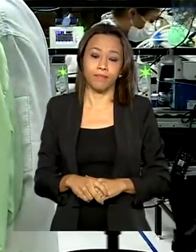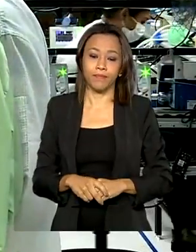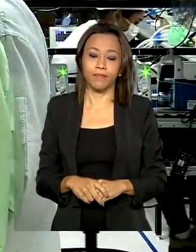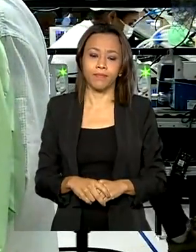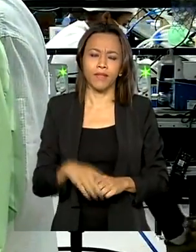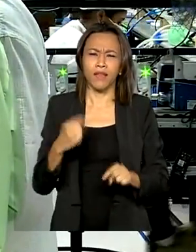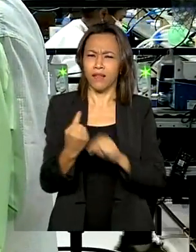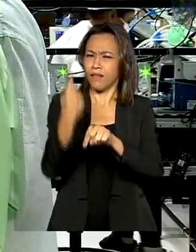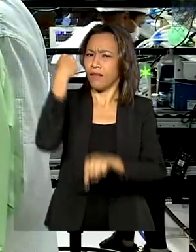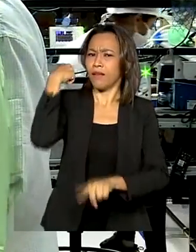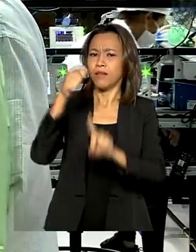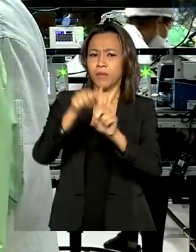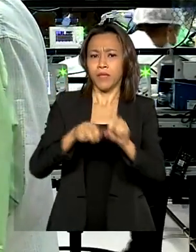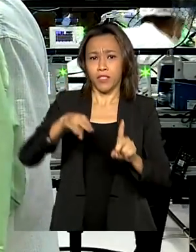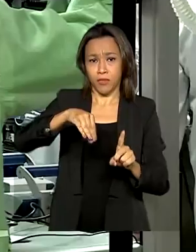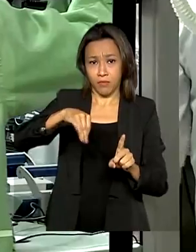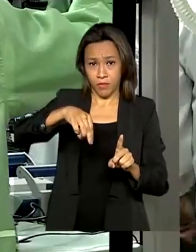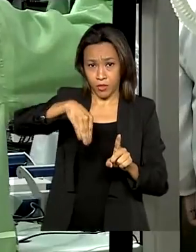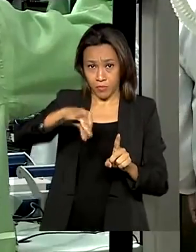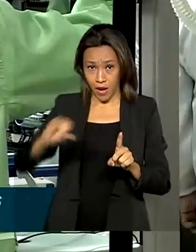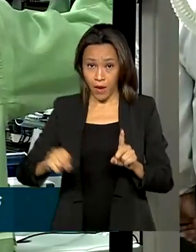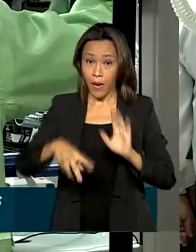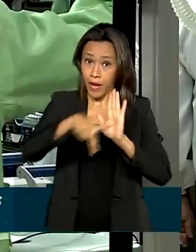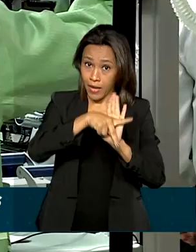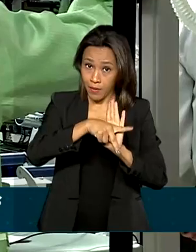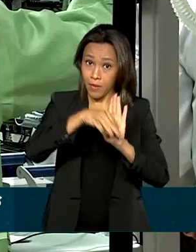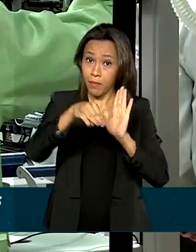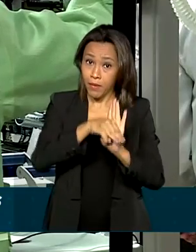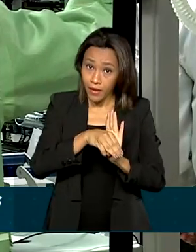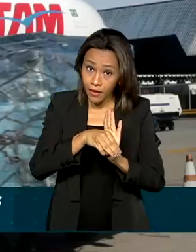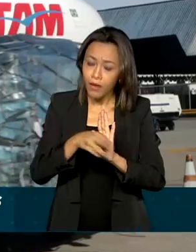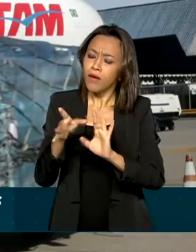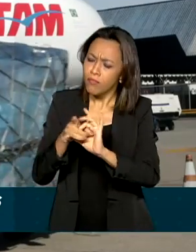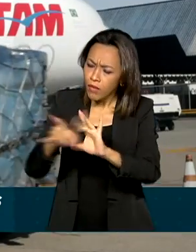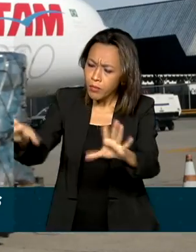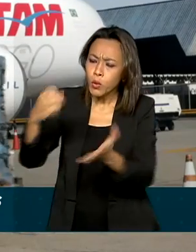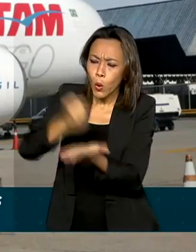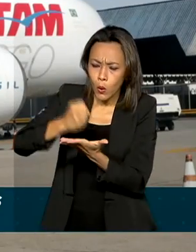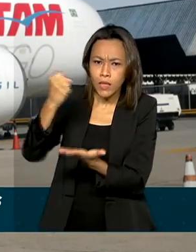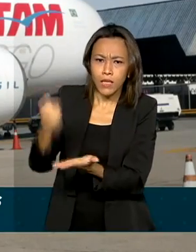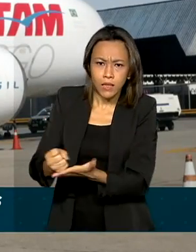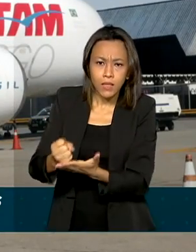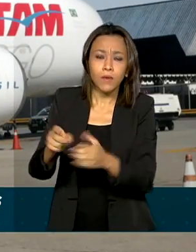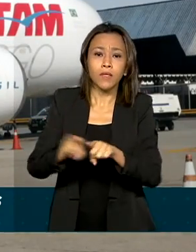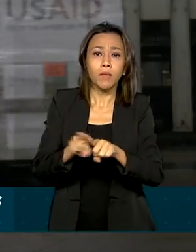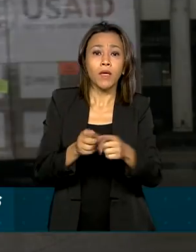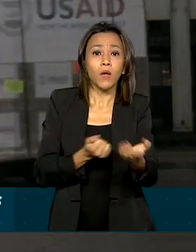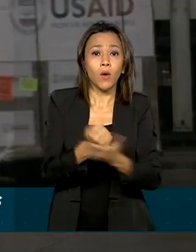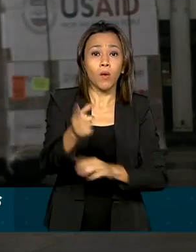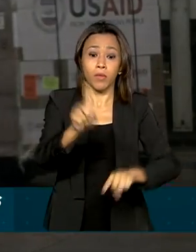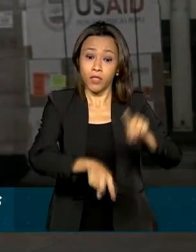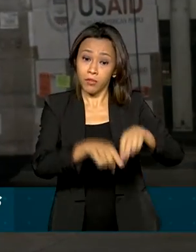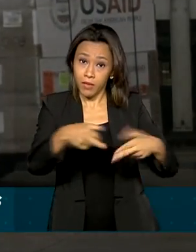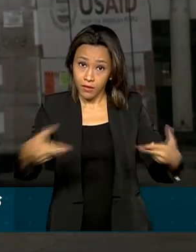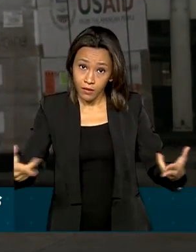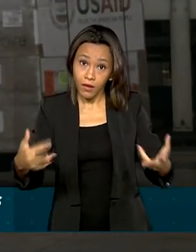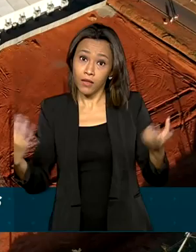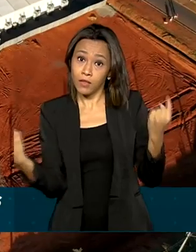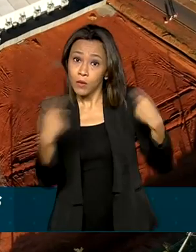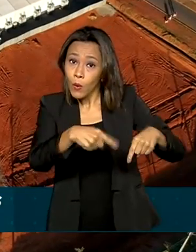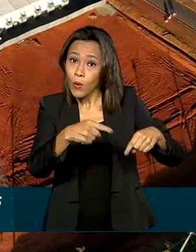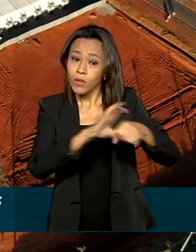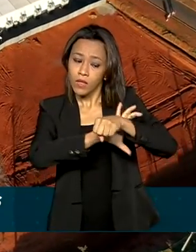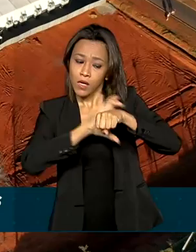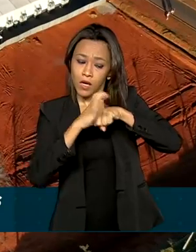Desde maio, a medida provisória deu liberdade para a contratação de serviços e compra de produtos de combate à Covid-19.